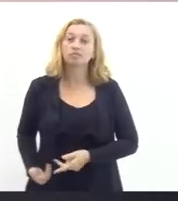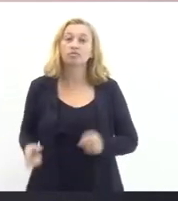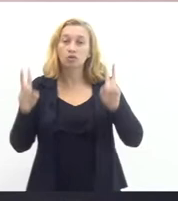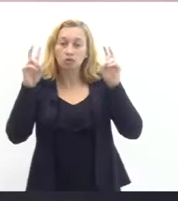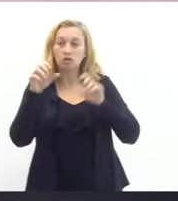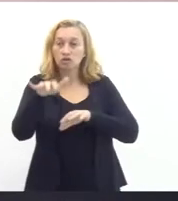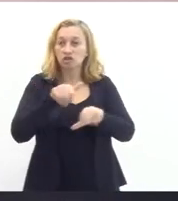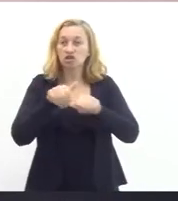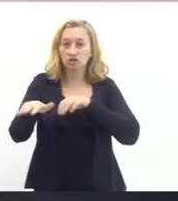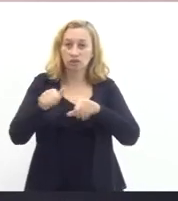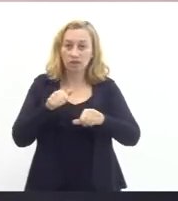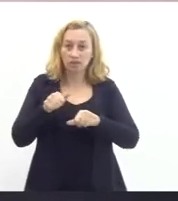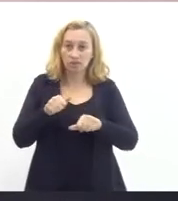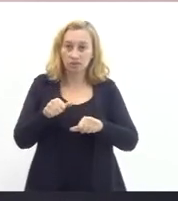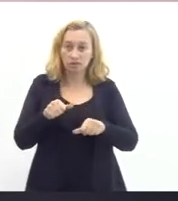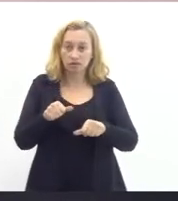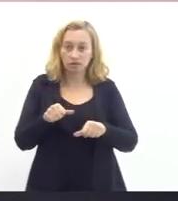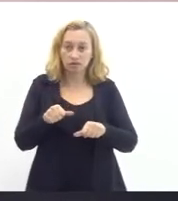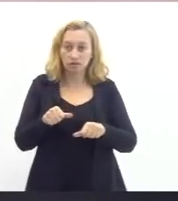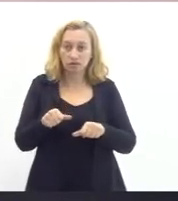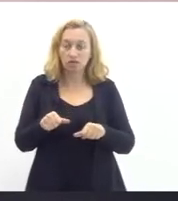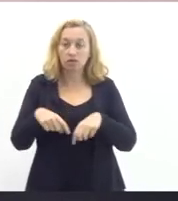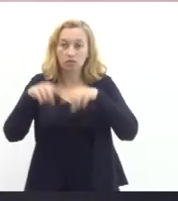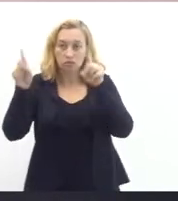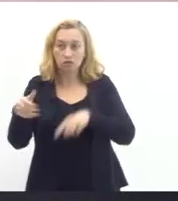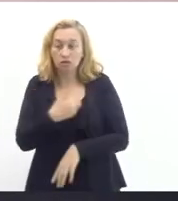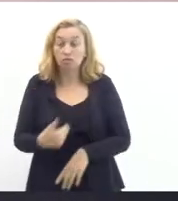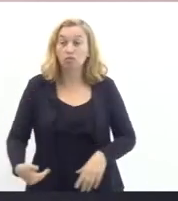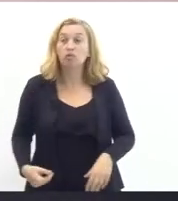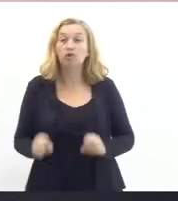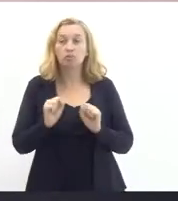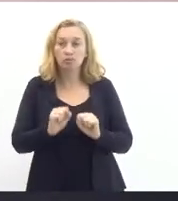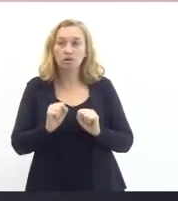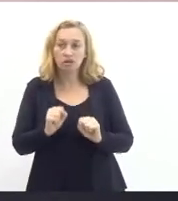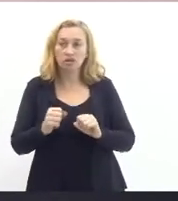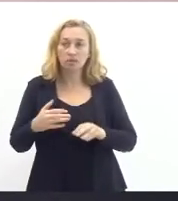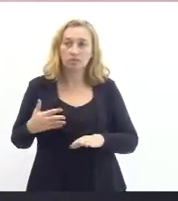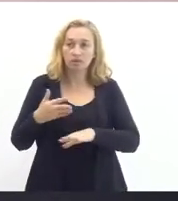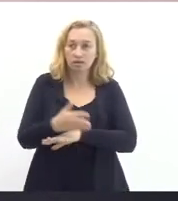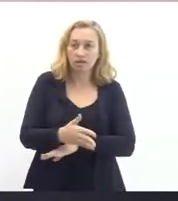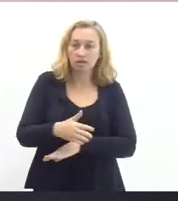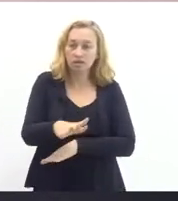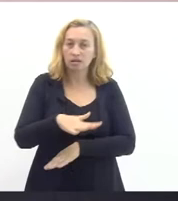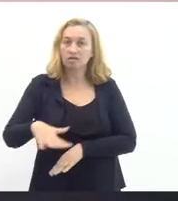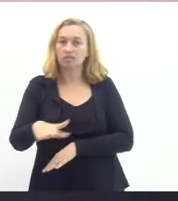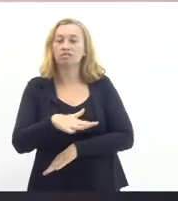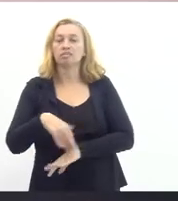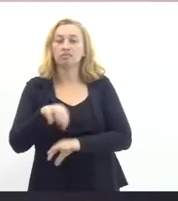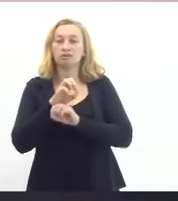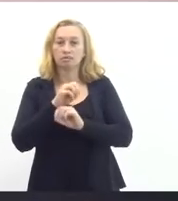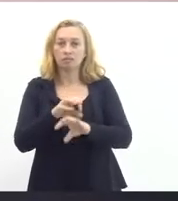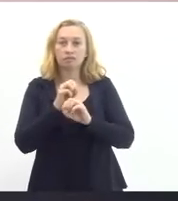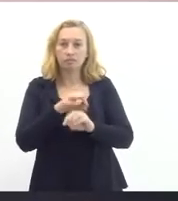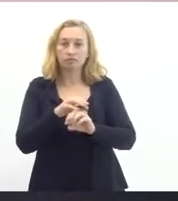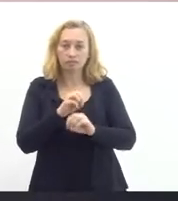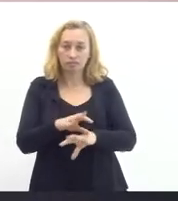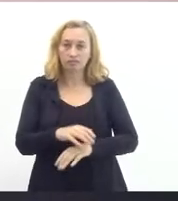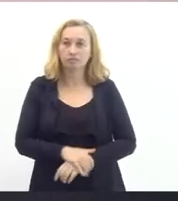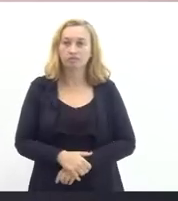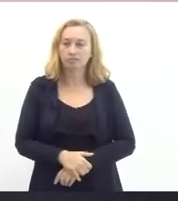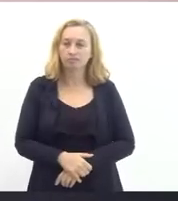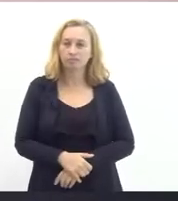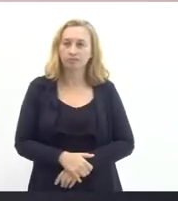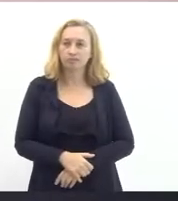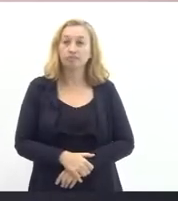convocação de servidores para que a gente possa ocupar o espaço na educação que que